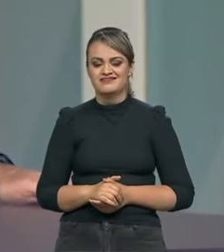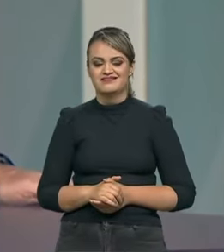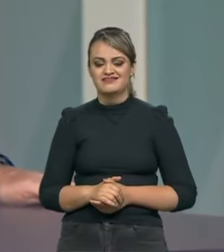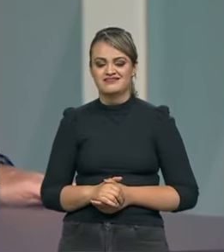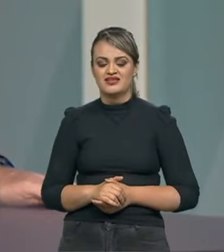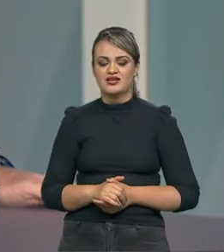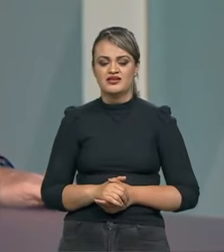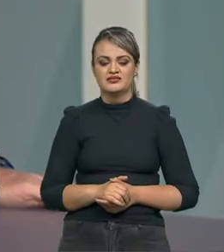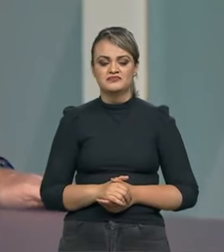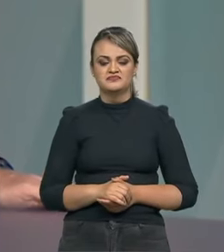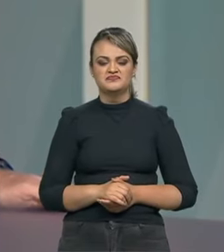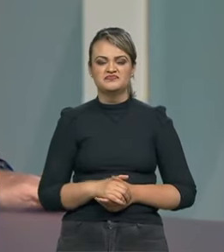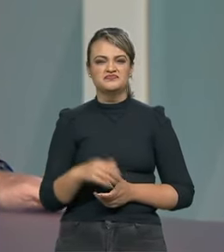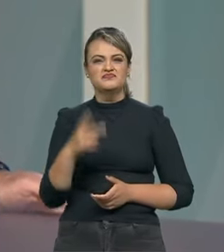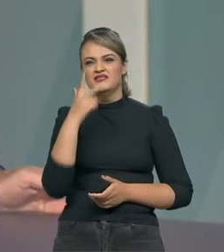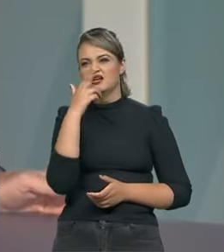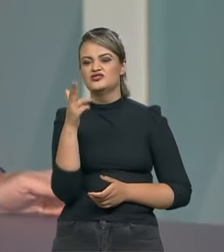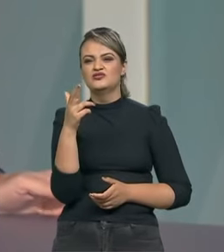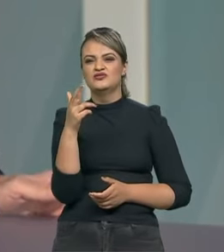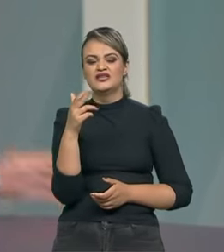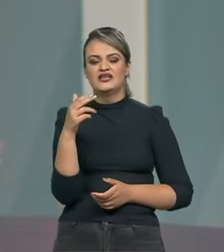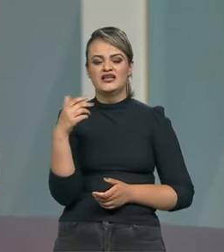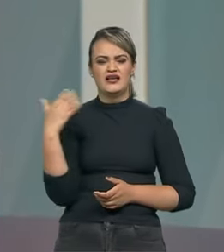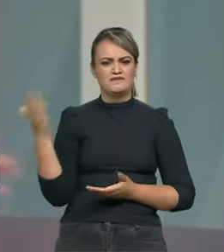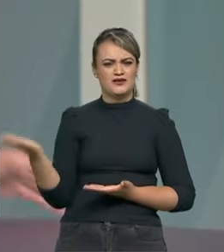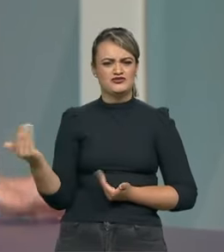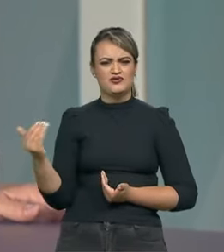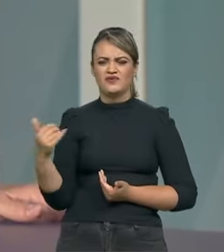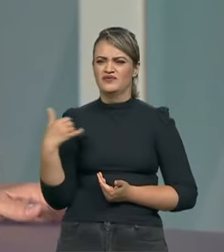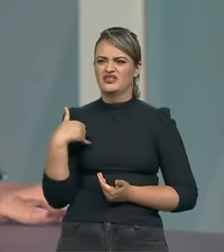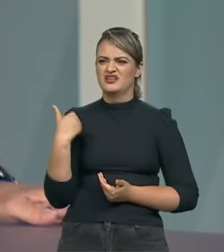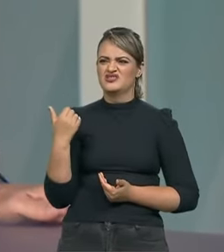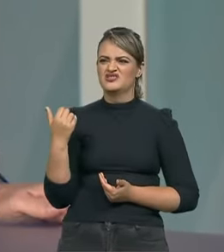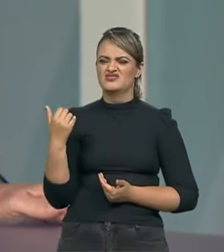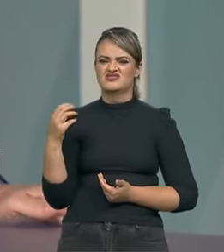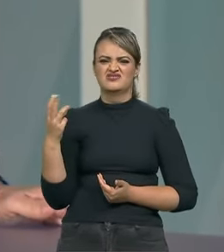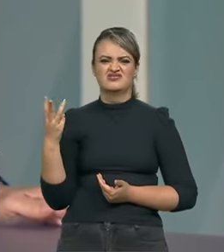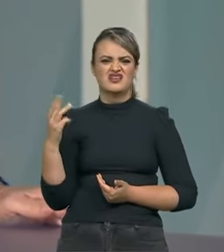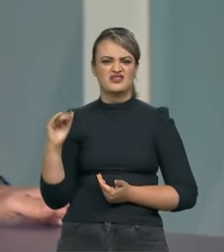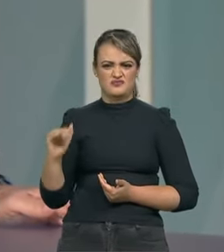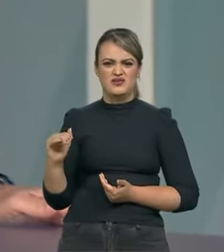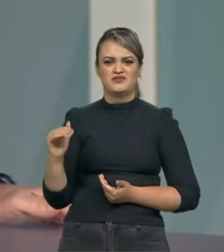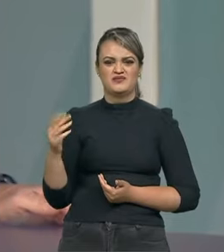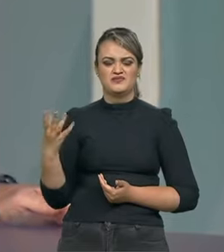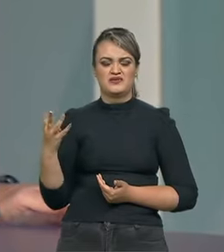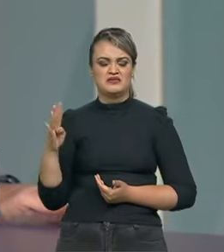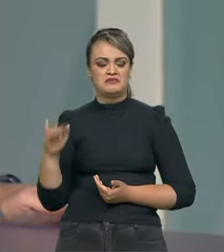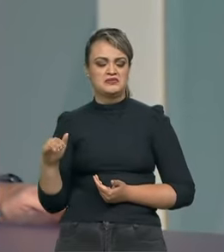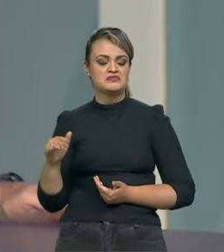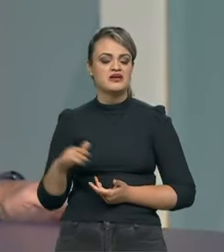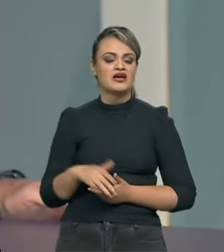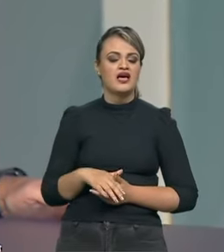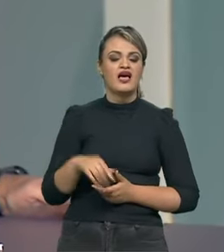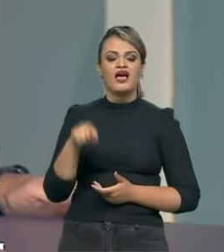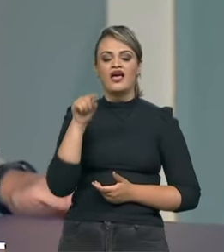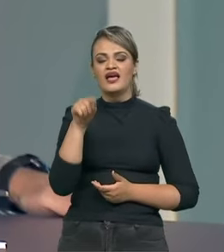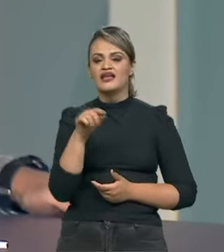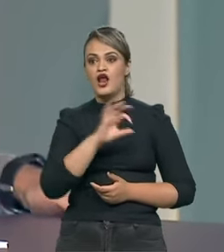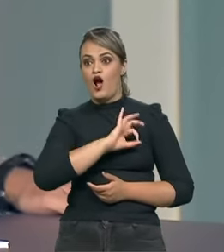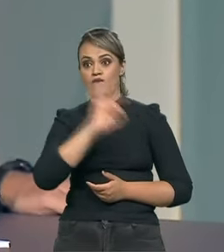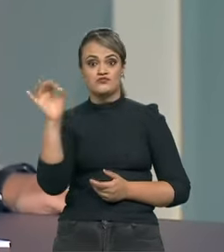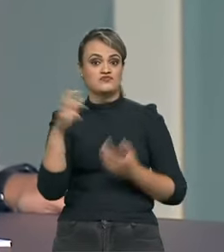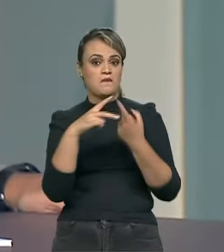eu acho que uns 3, 4 anos mais novo do que eu, naquela época, você tem muita diferença. Era um ótimo